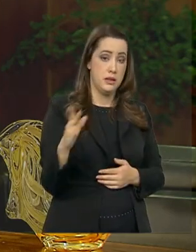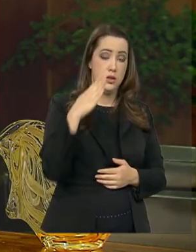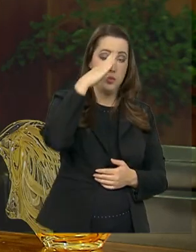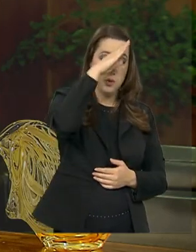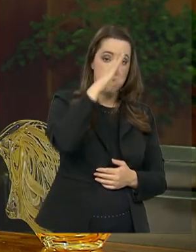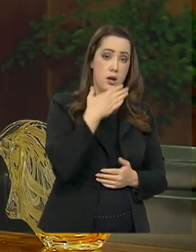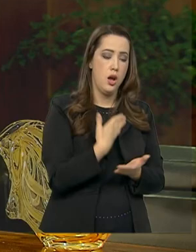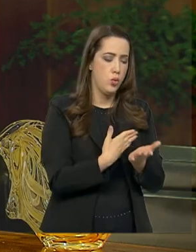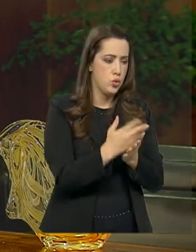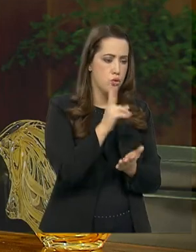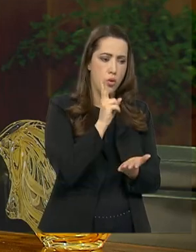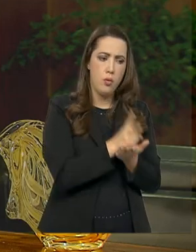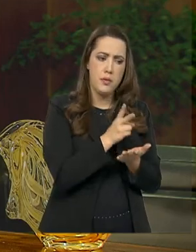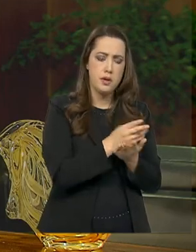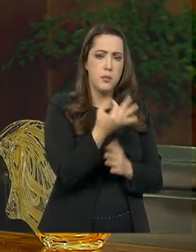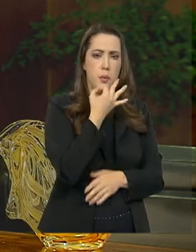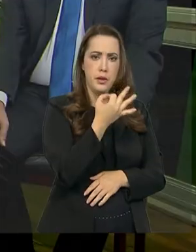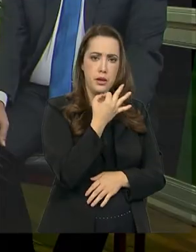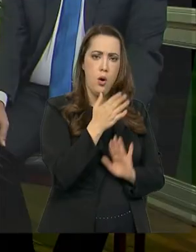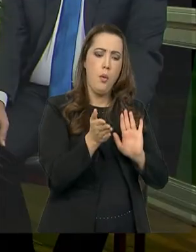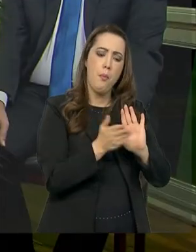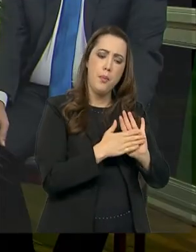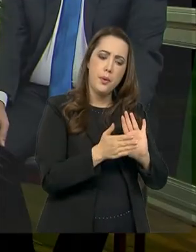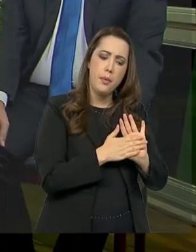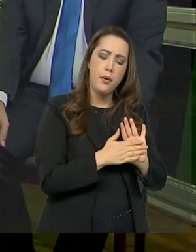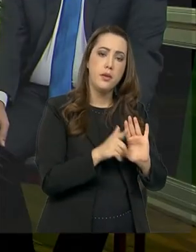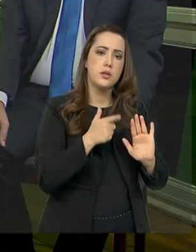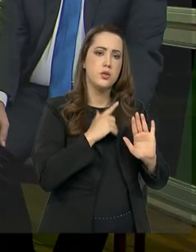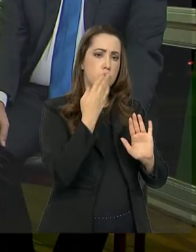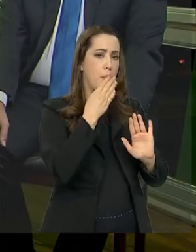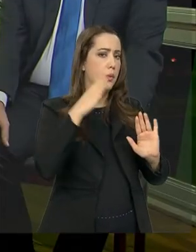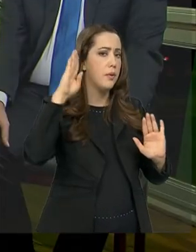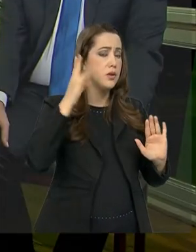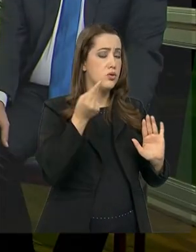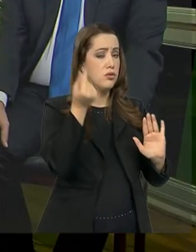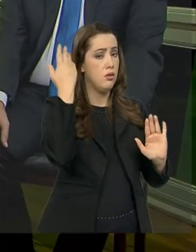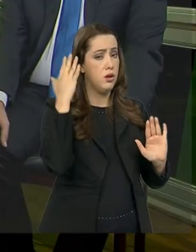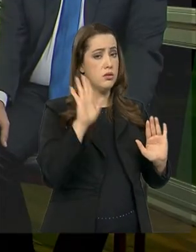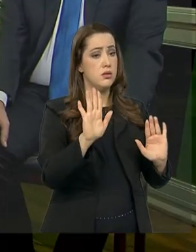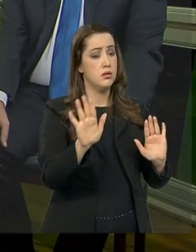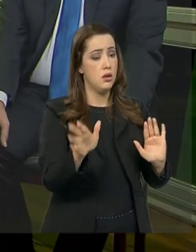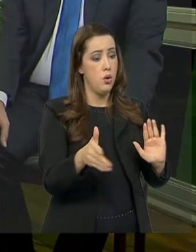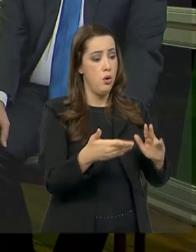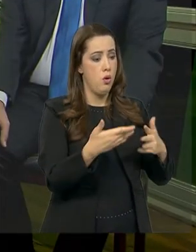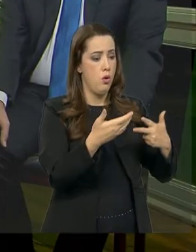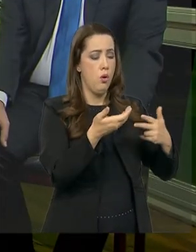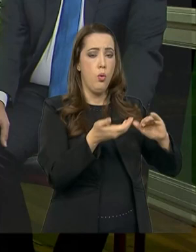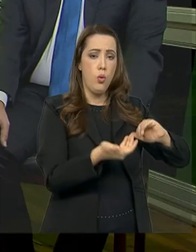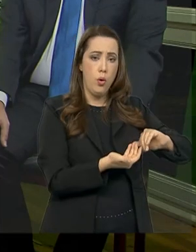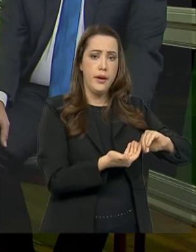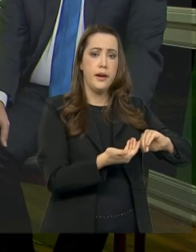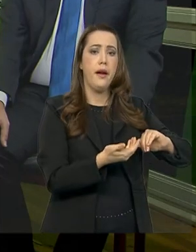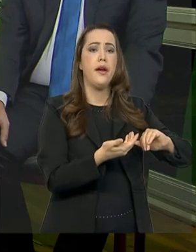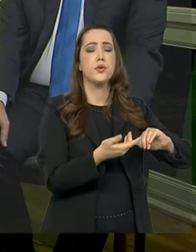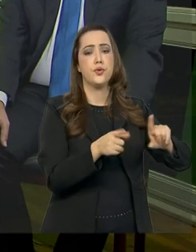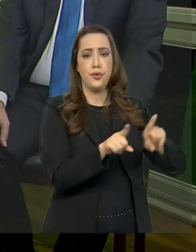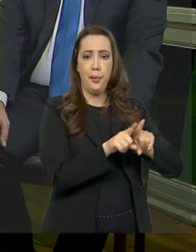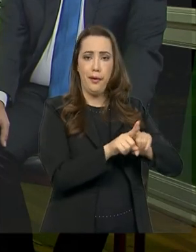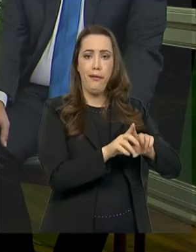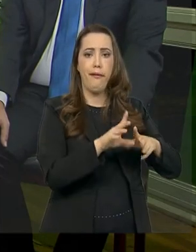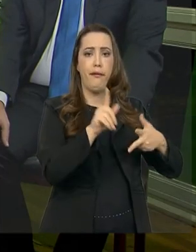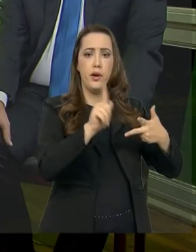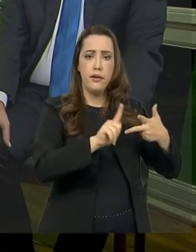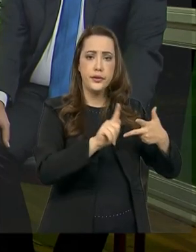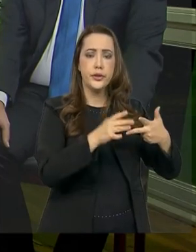em relação às propostas com as quais ele tinha se comprometido. E assim o parlamento também soube compreender, o Poder Judiciário também.